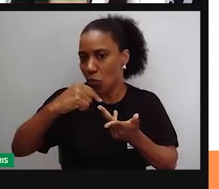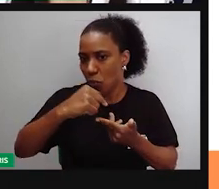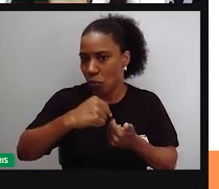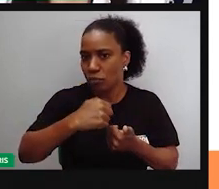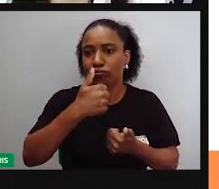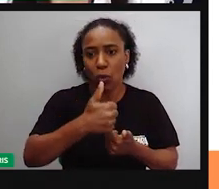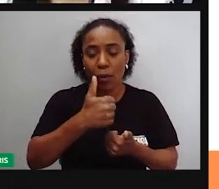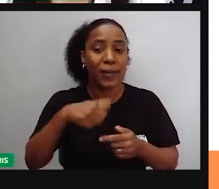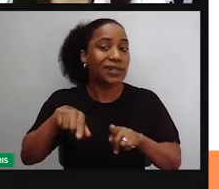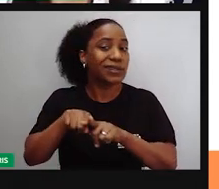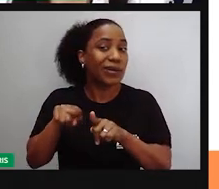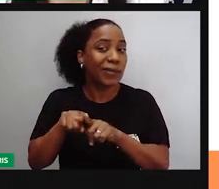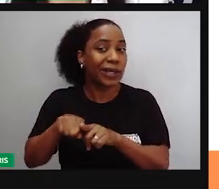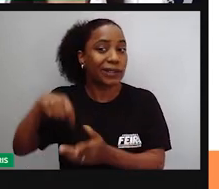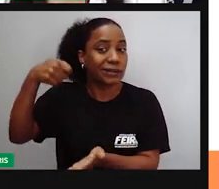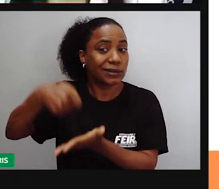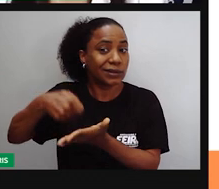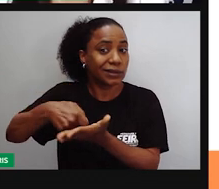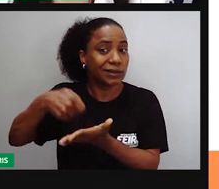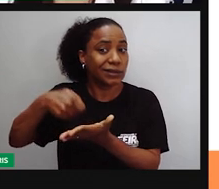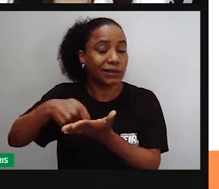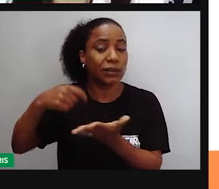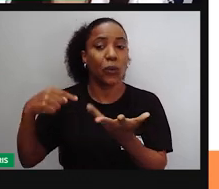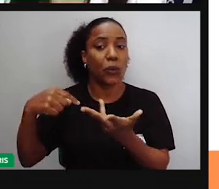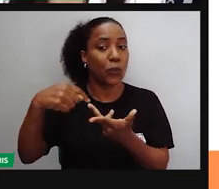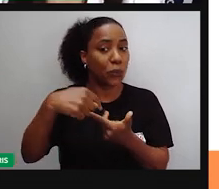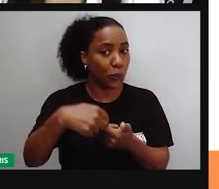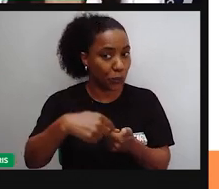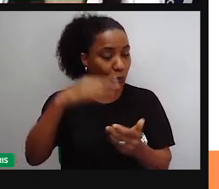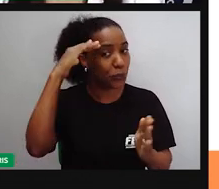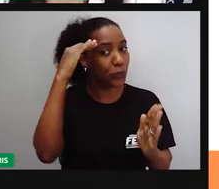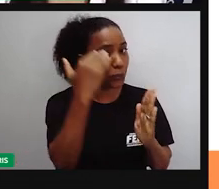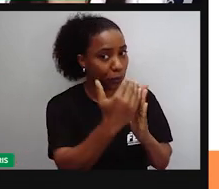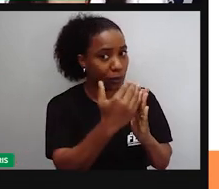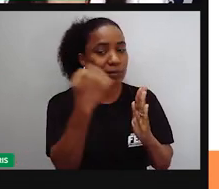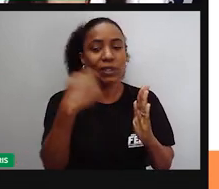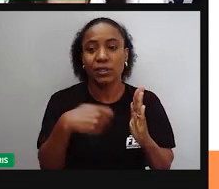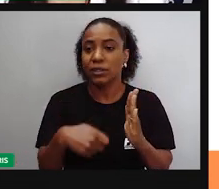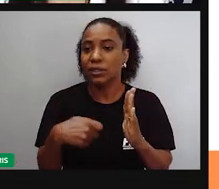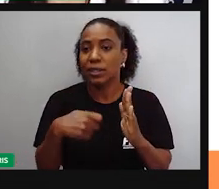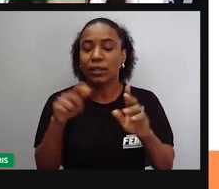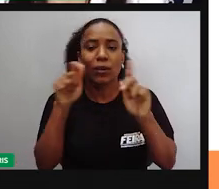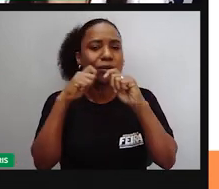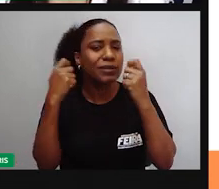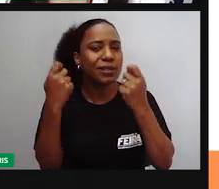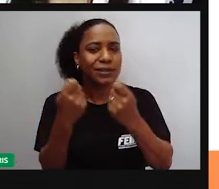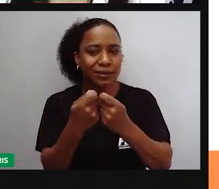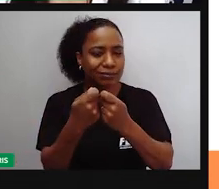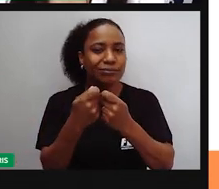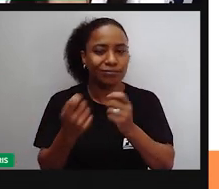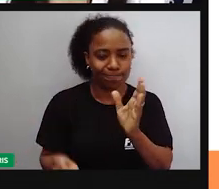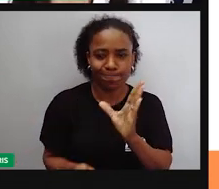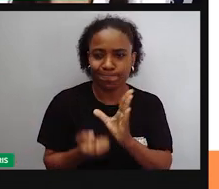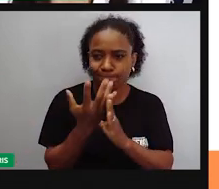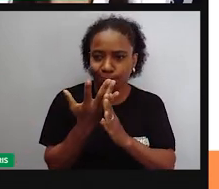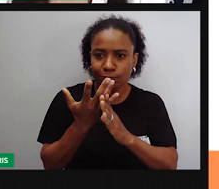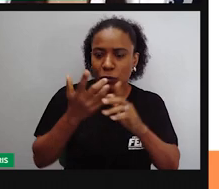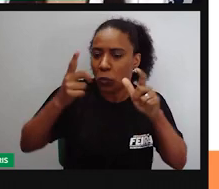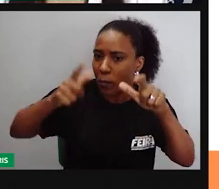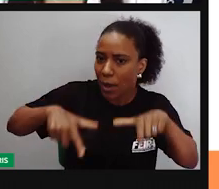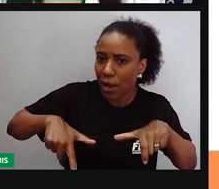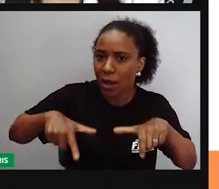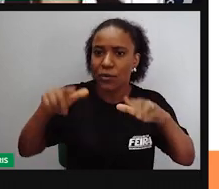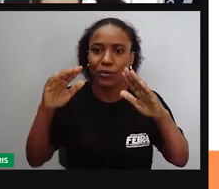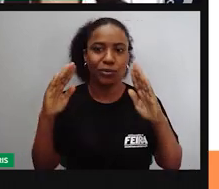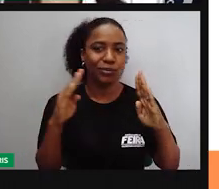formar uma associação de bairro, de rua, de condomínio, né? Exige aí que aconteça